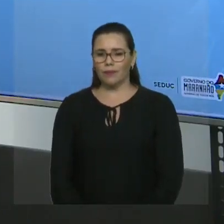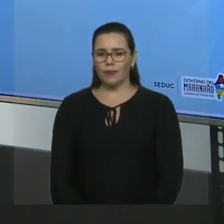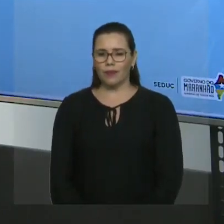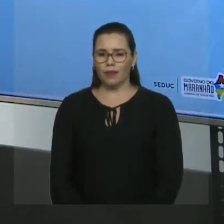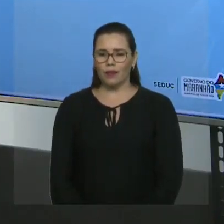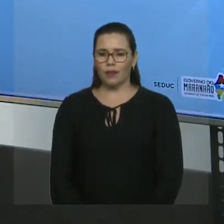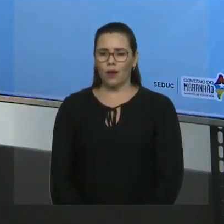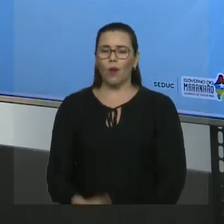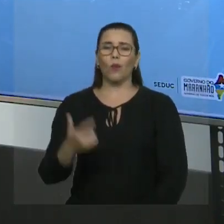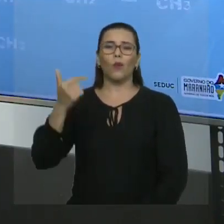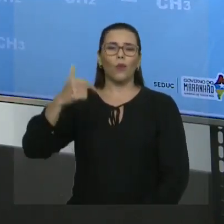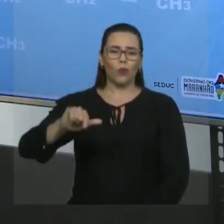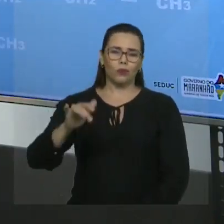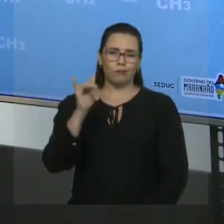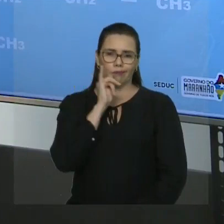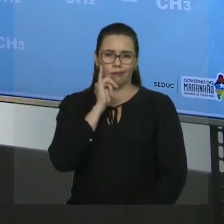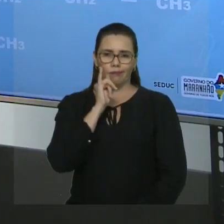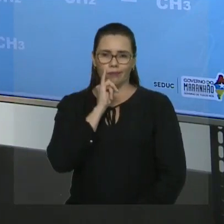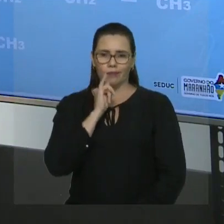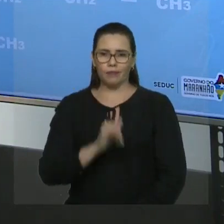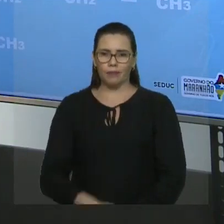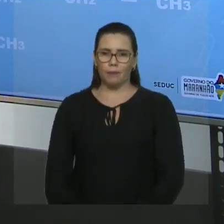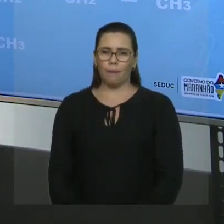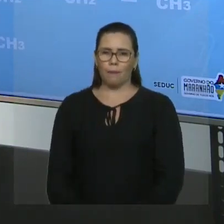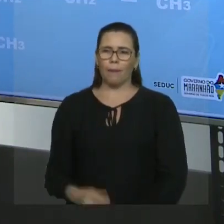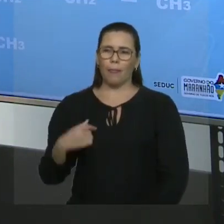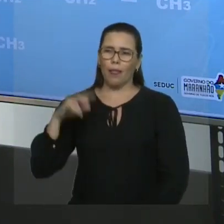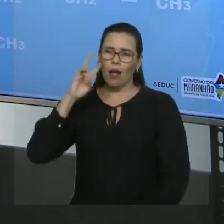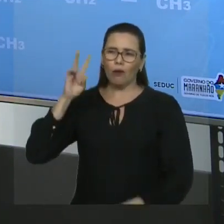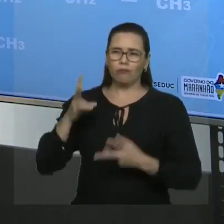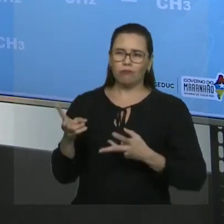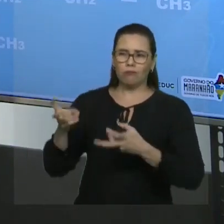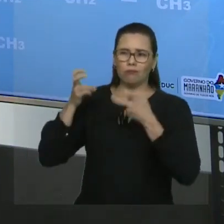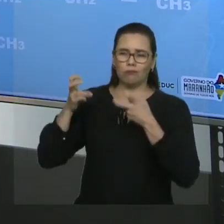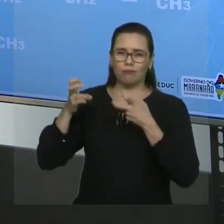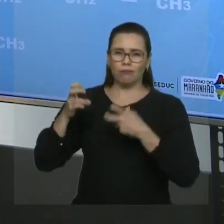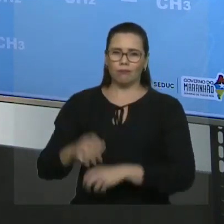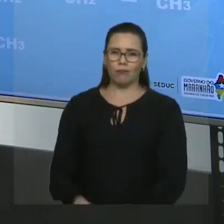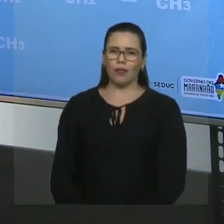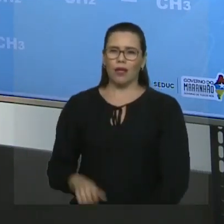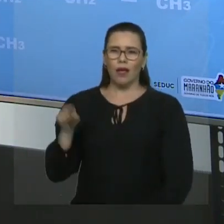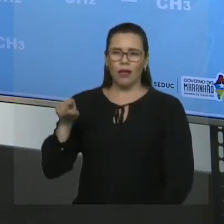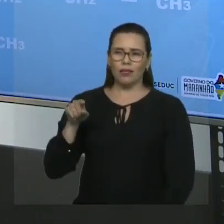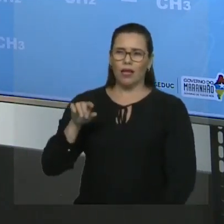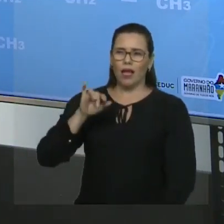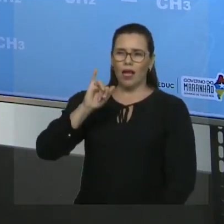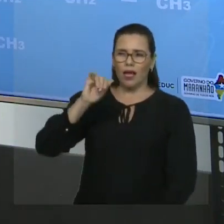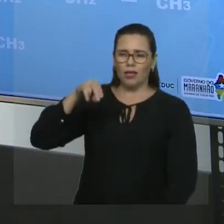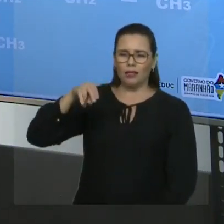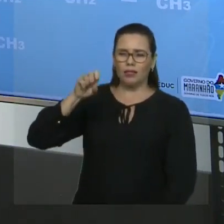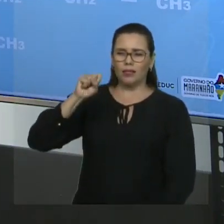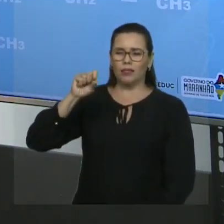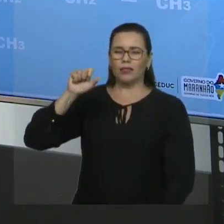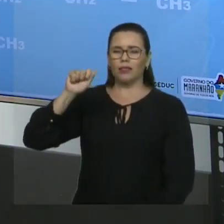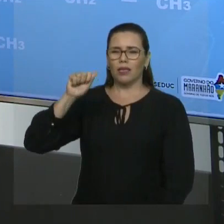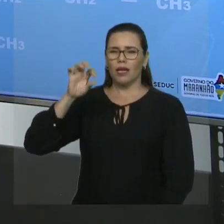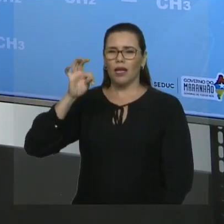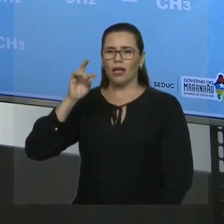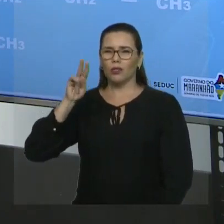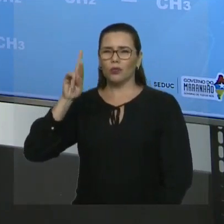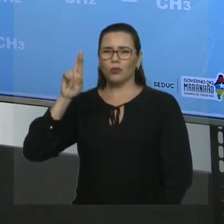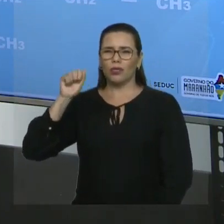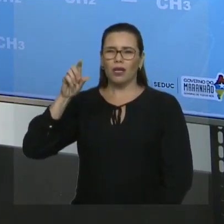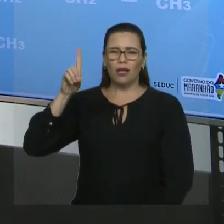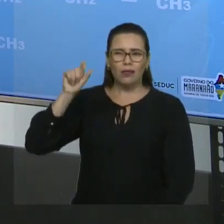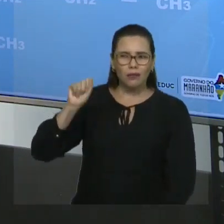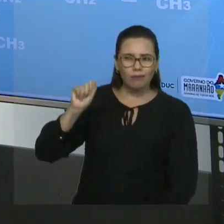Outro exemplo. Olha esta cadeia. Essa cadeia já não é insaturada, só tem ligações simples. Não é ramificada? Sim,